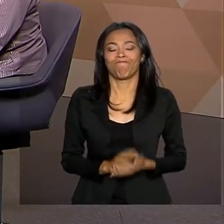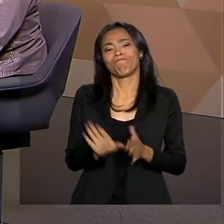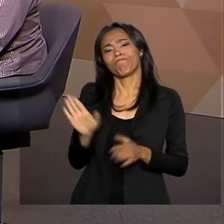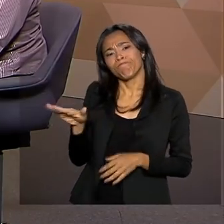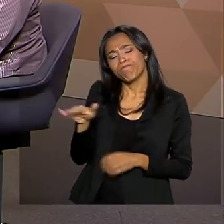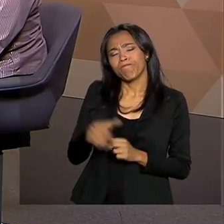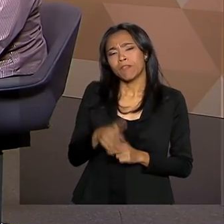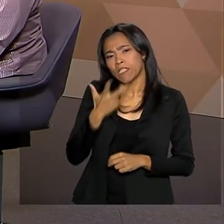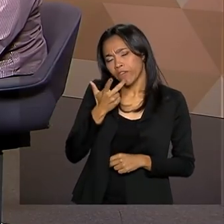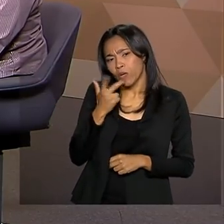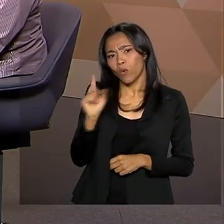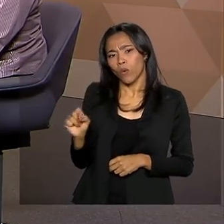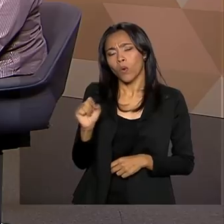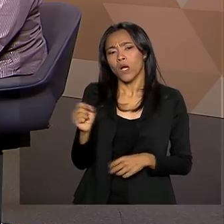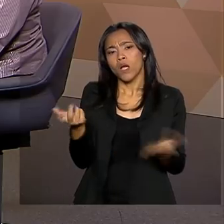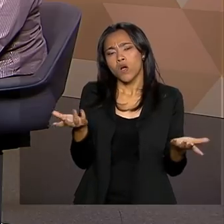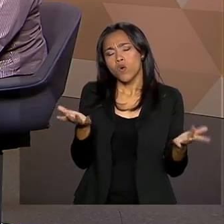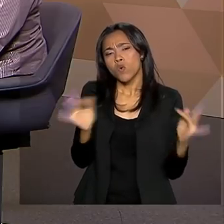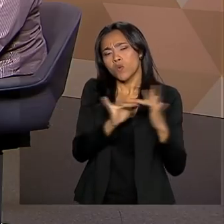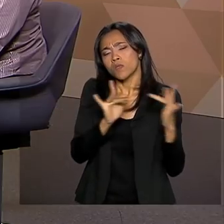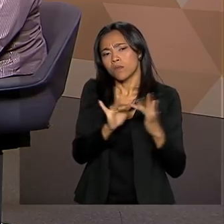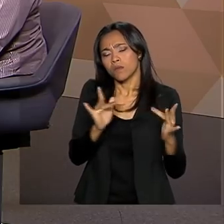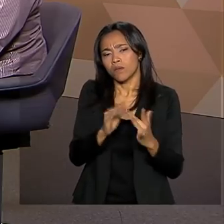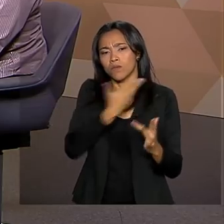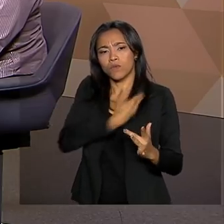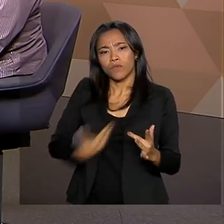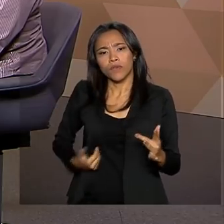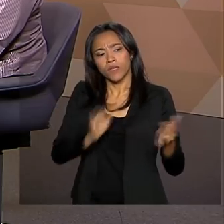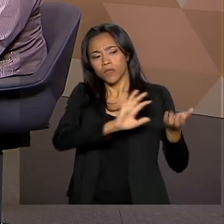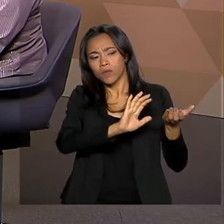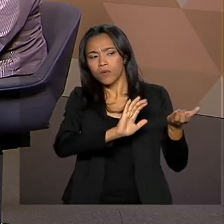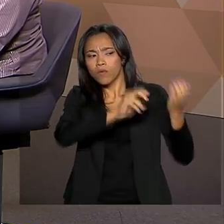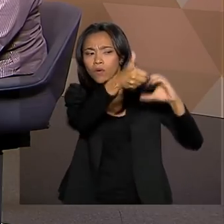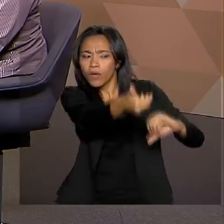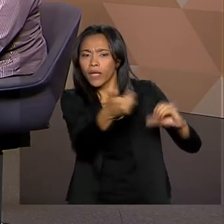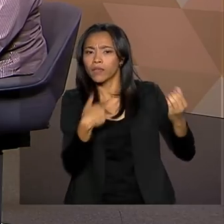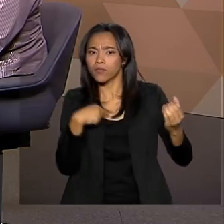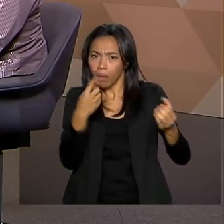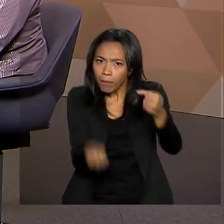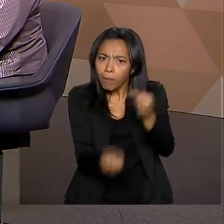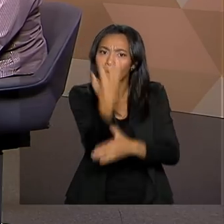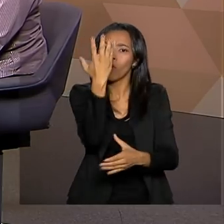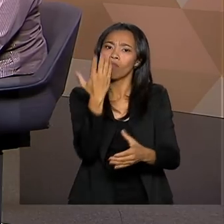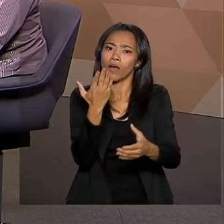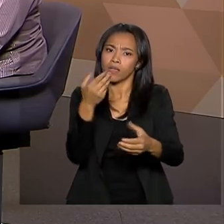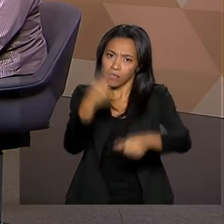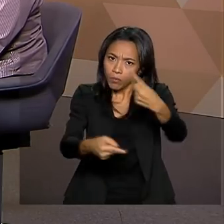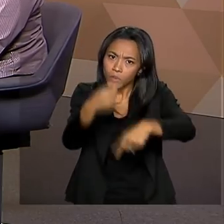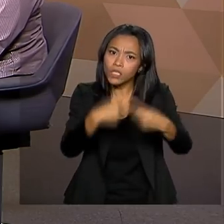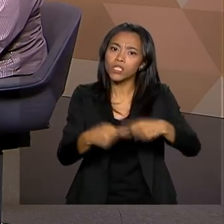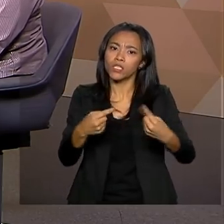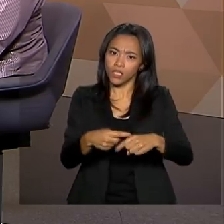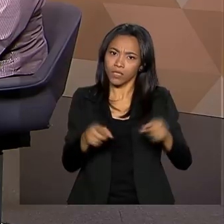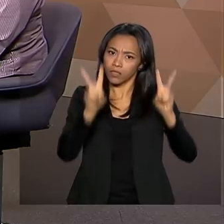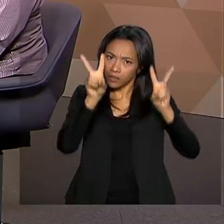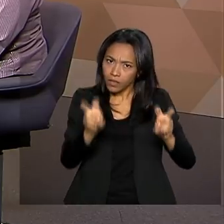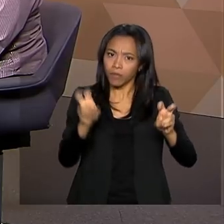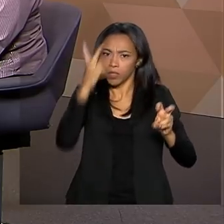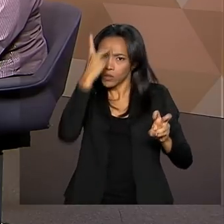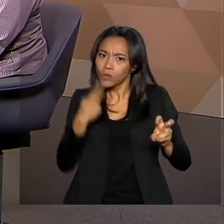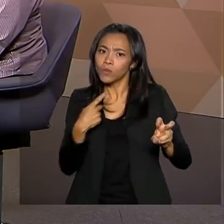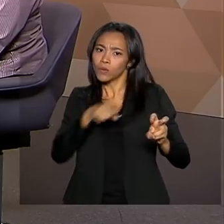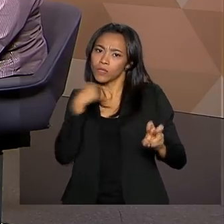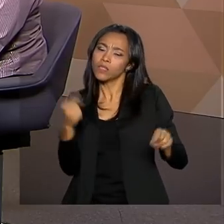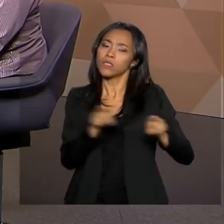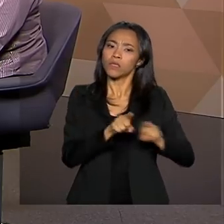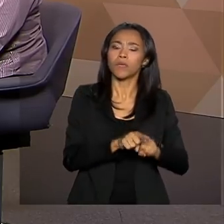falou dessa relação do governo com o Congresso na aprovação da Política Nacional de Prevenção ao Suicídio e a Automutilação. Eu acho